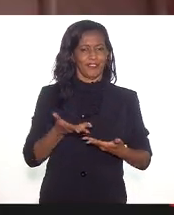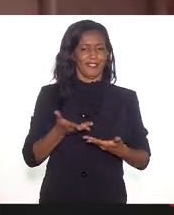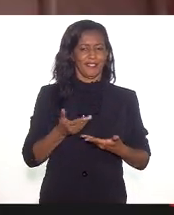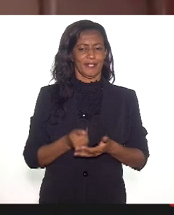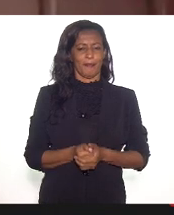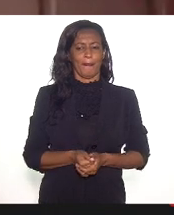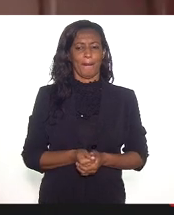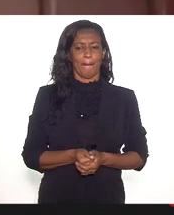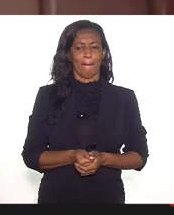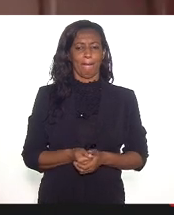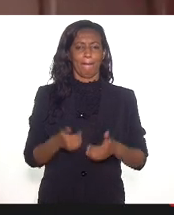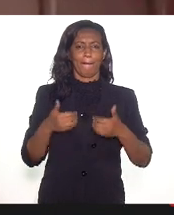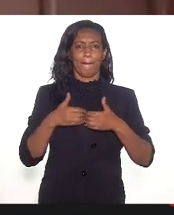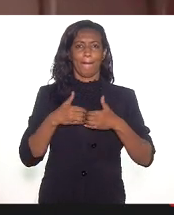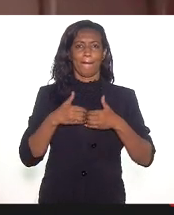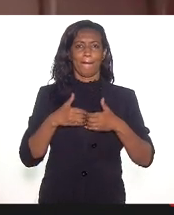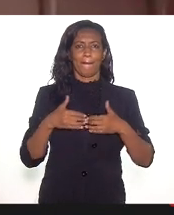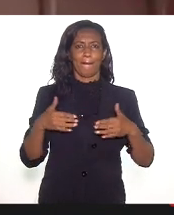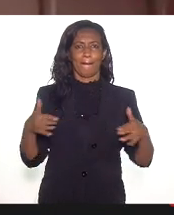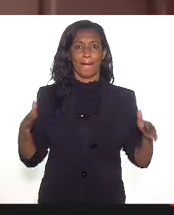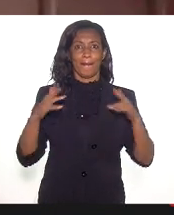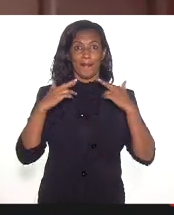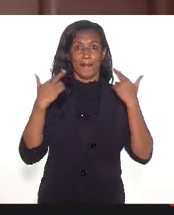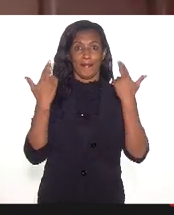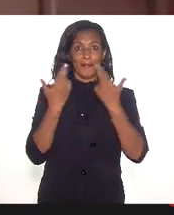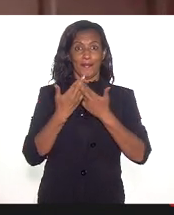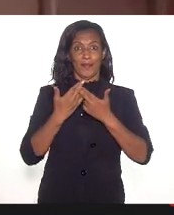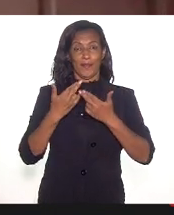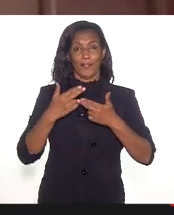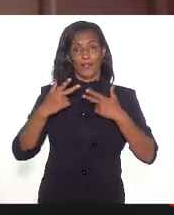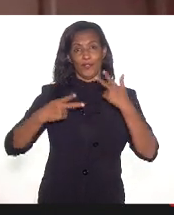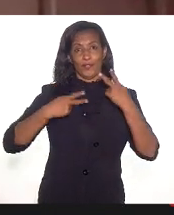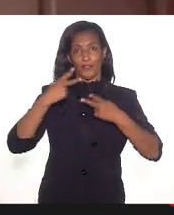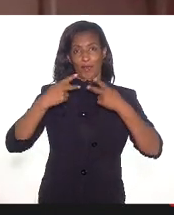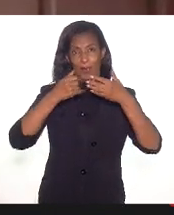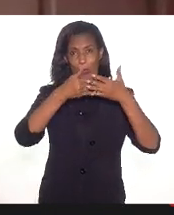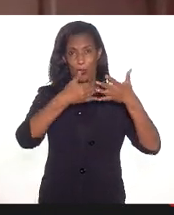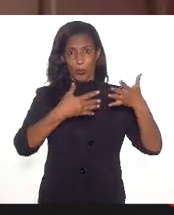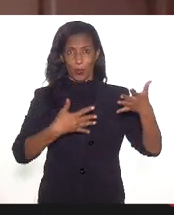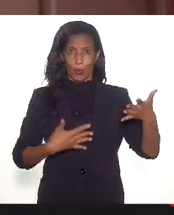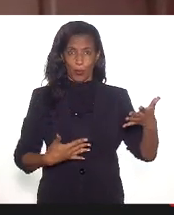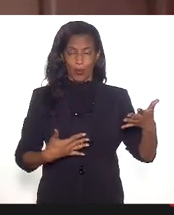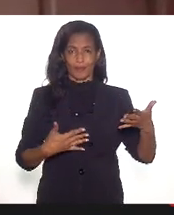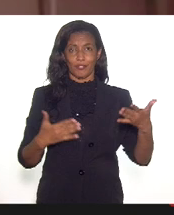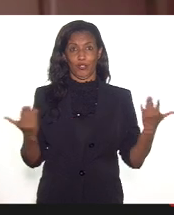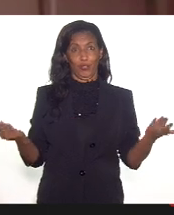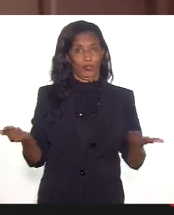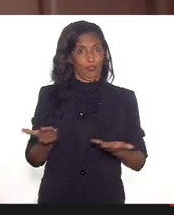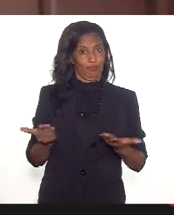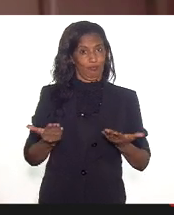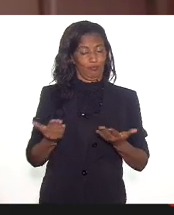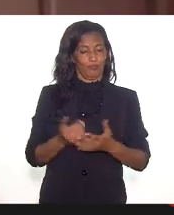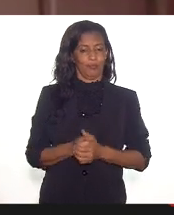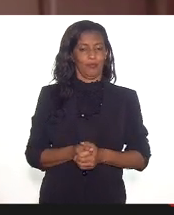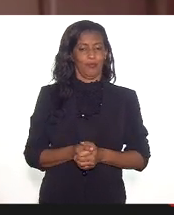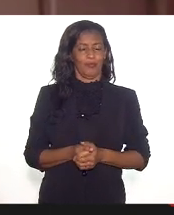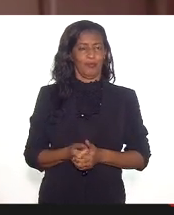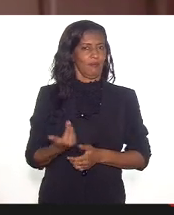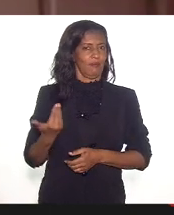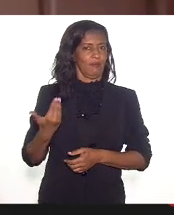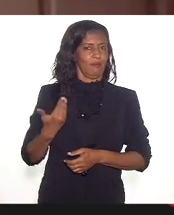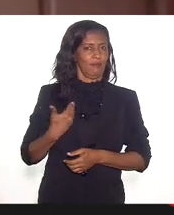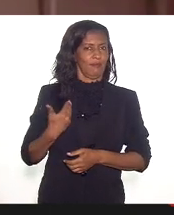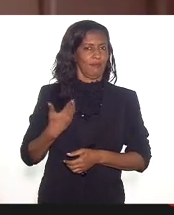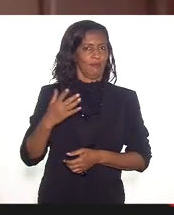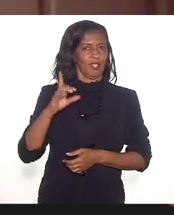abrir esse bloco de falas da nossa mesa de hoje o nosso companheiro,